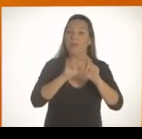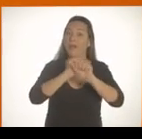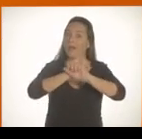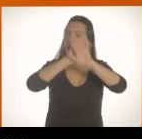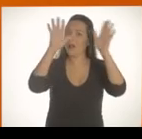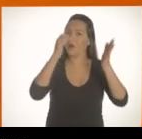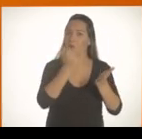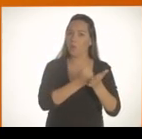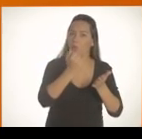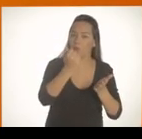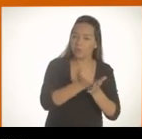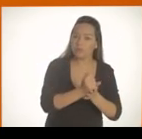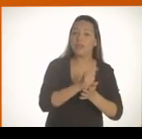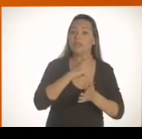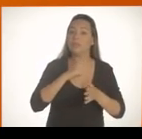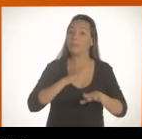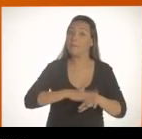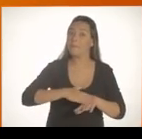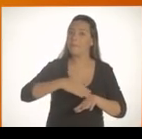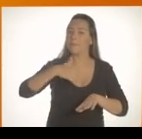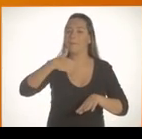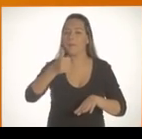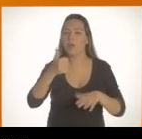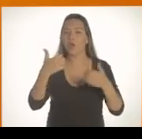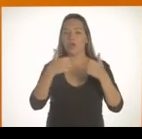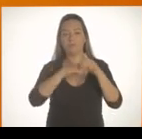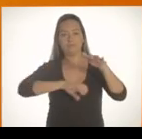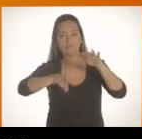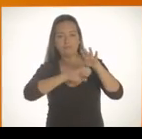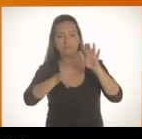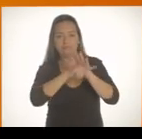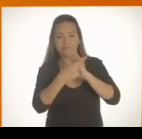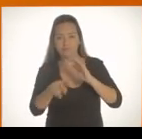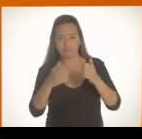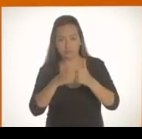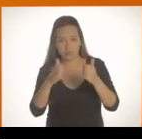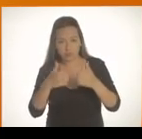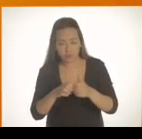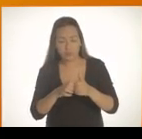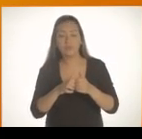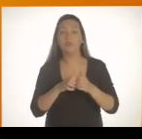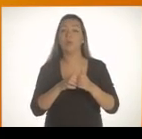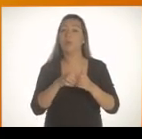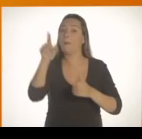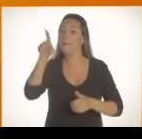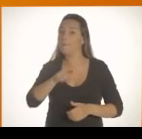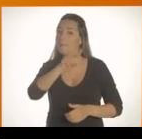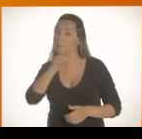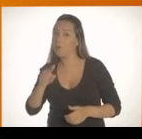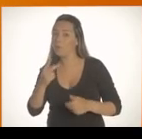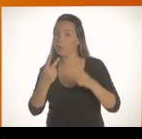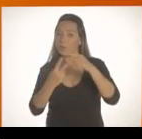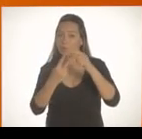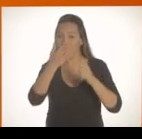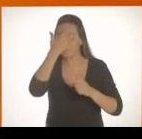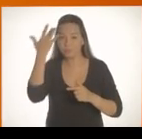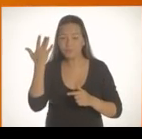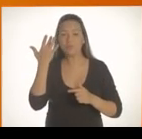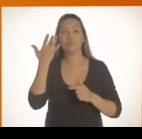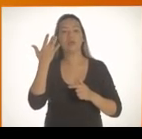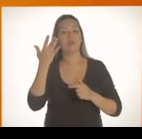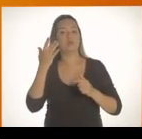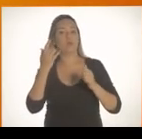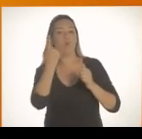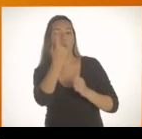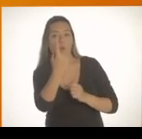transparência aos contratos e exigir melhorias das empresas de ônibus. Proibir a dupla função de cobrador e motorista para tornar as